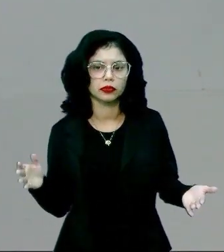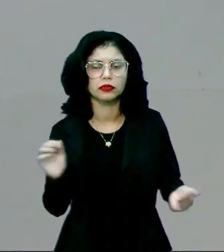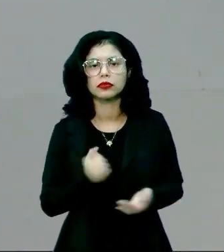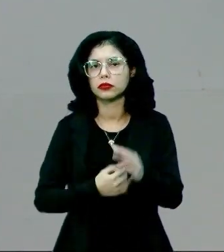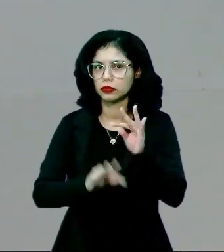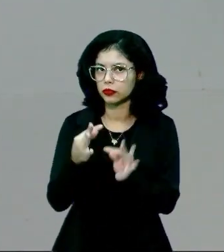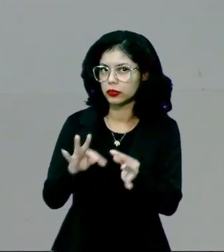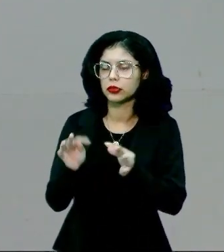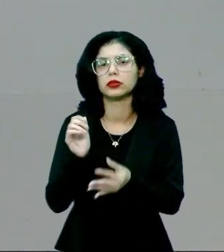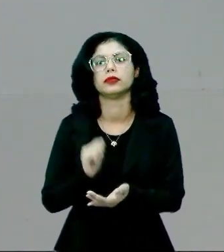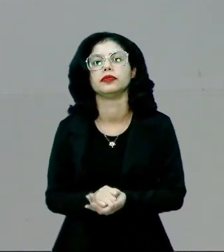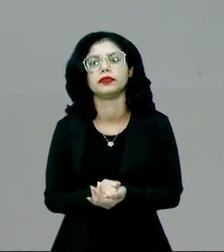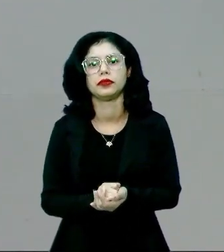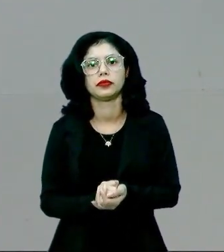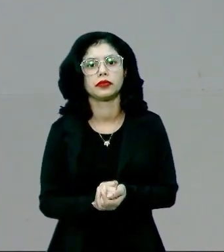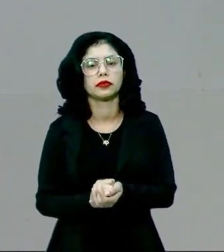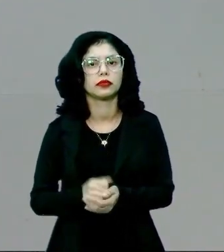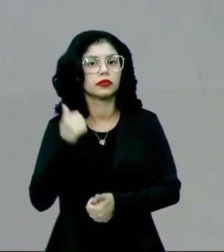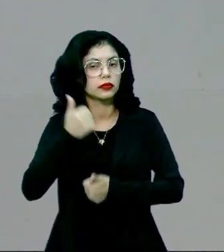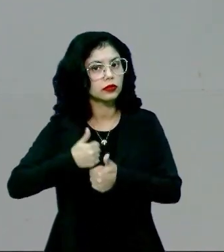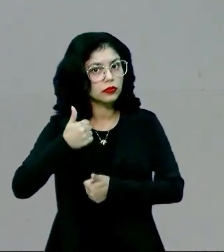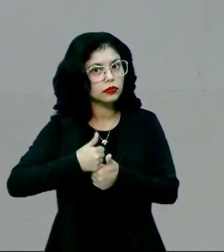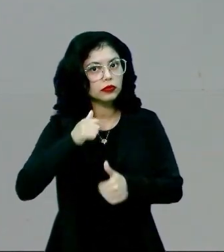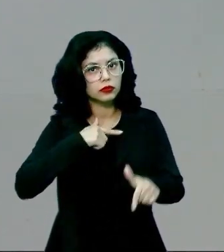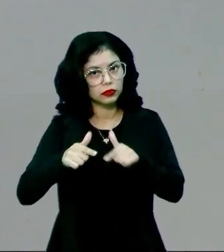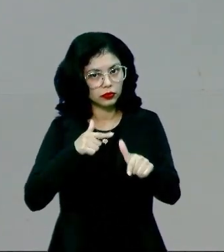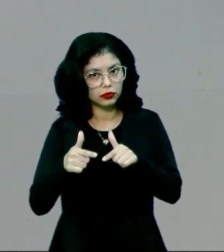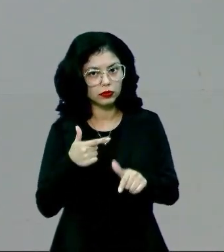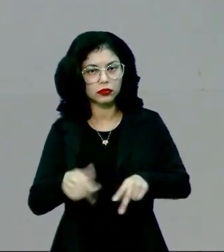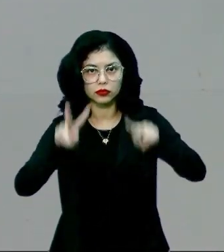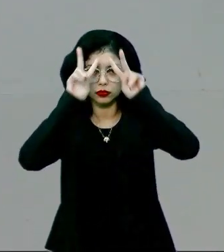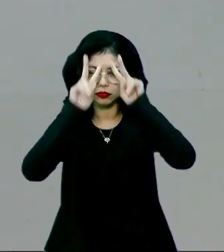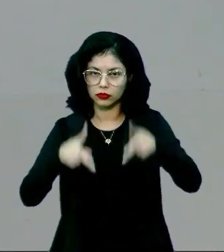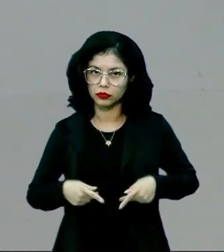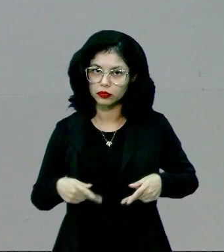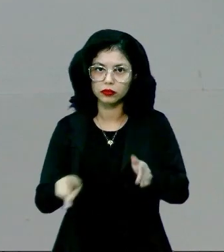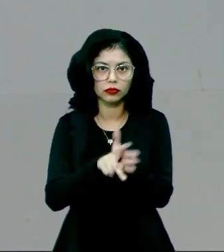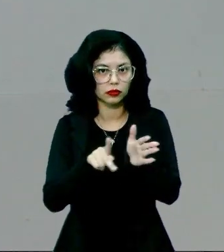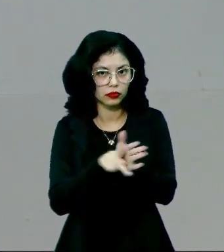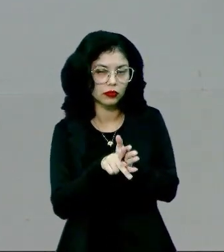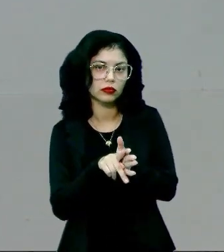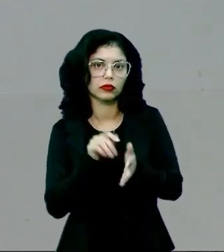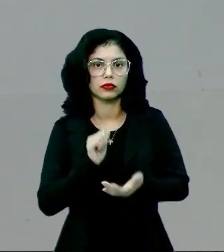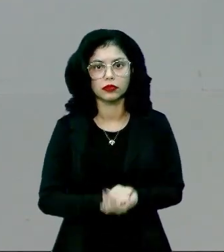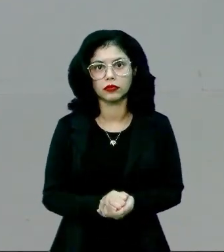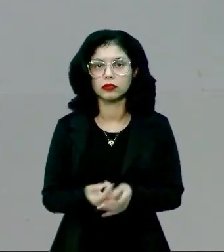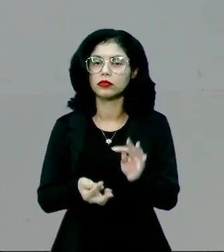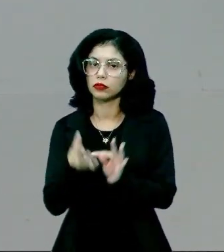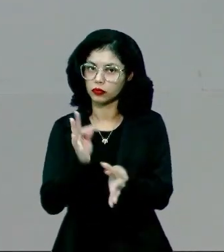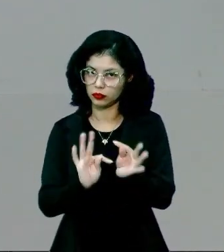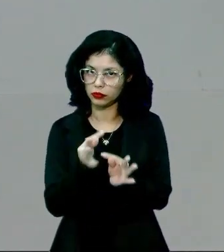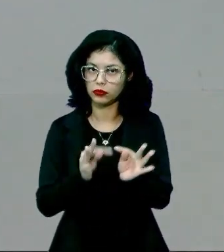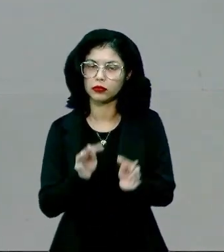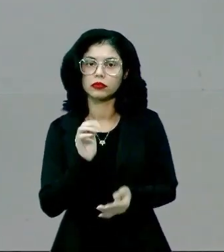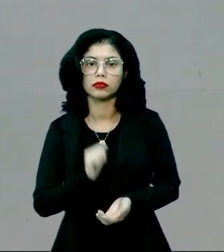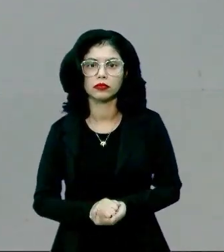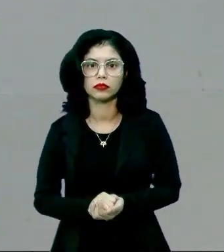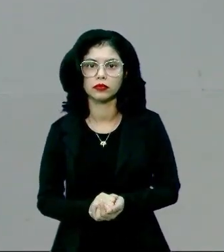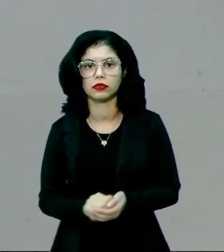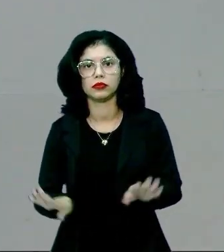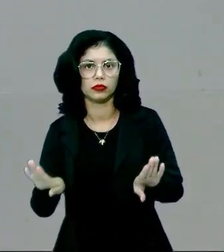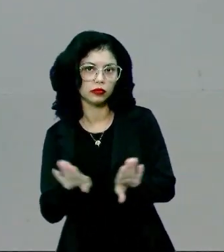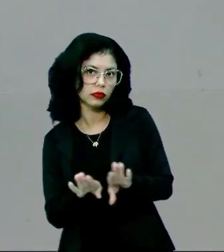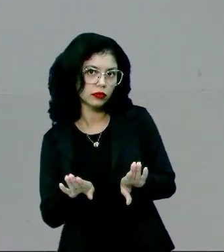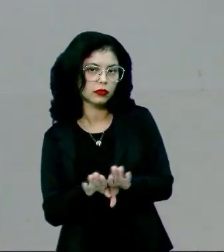questão tecnológica? A substituição do trabalho humano justamente por essas tecnologias. Os